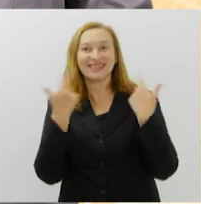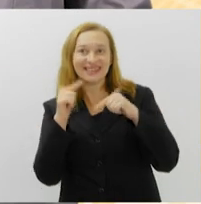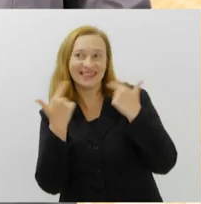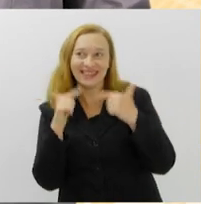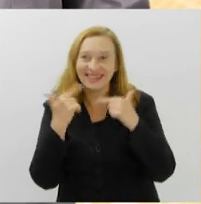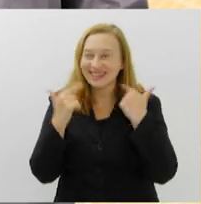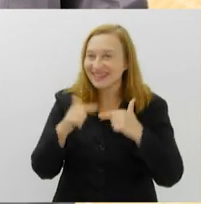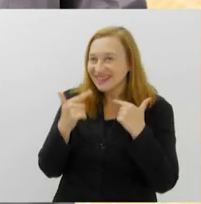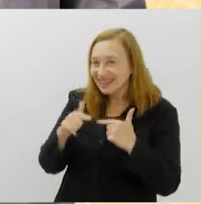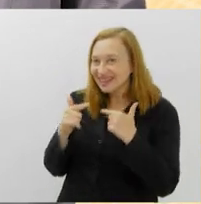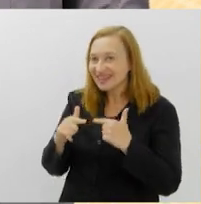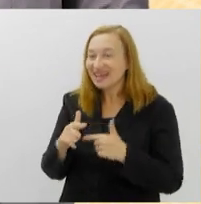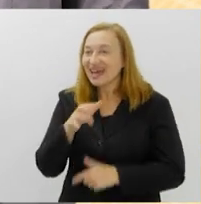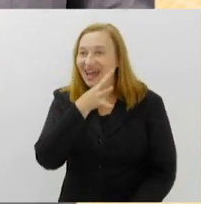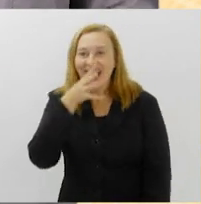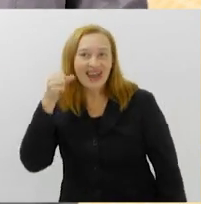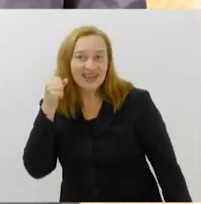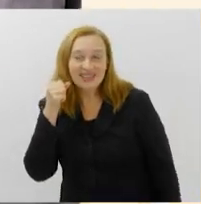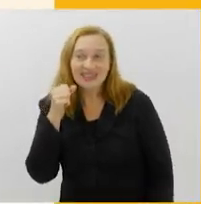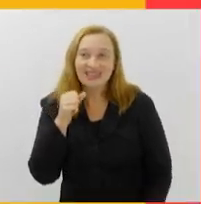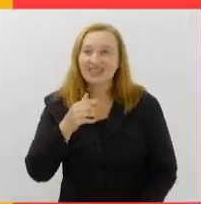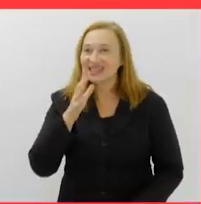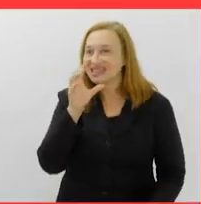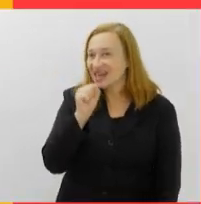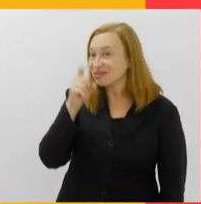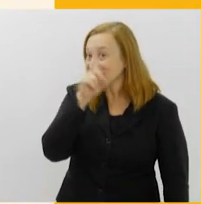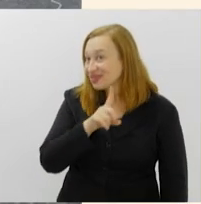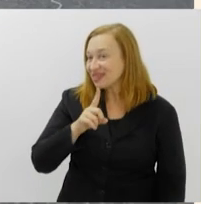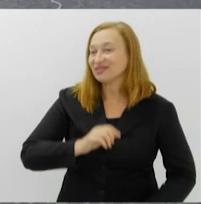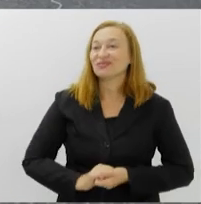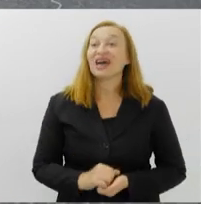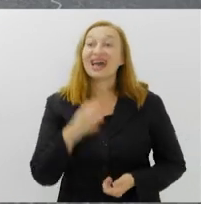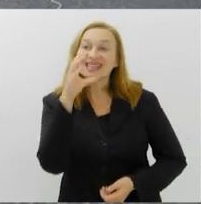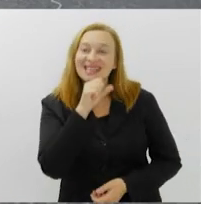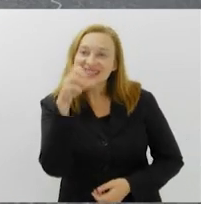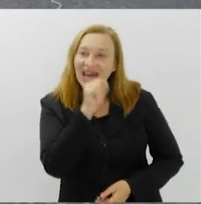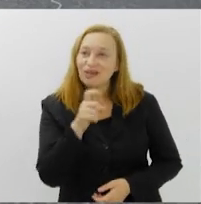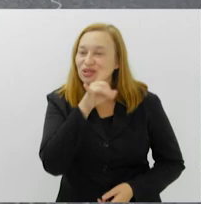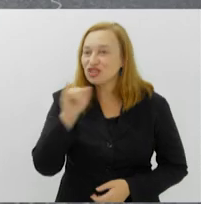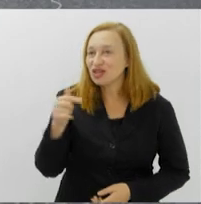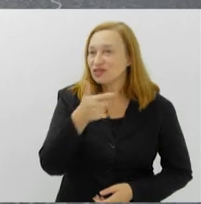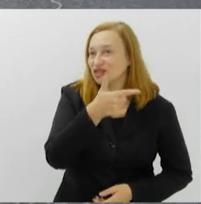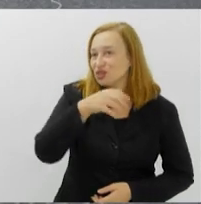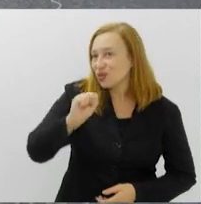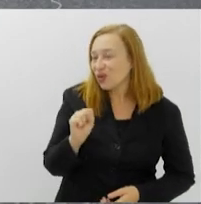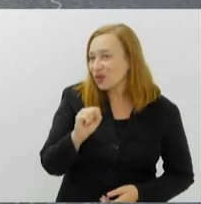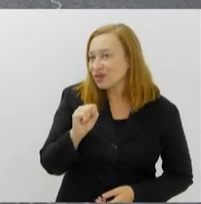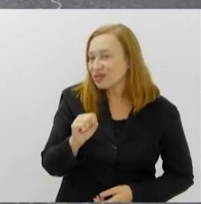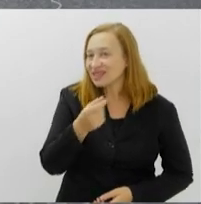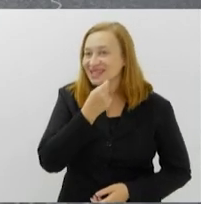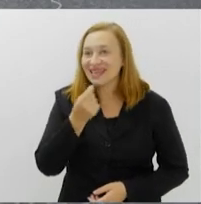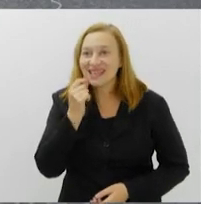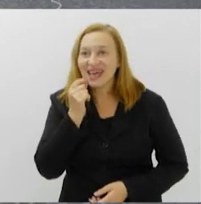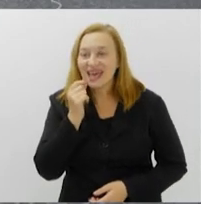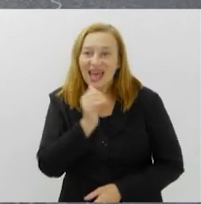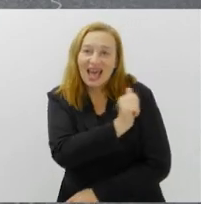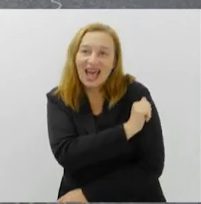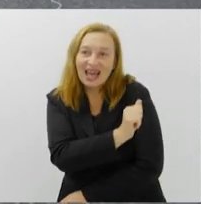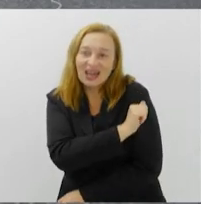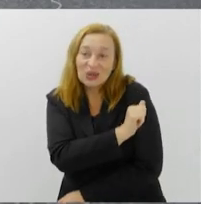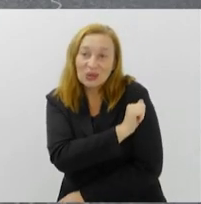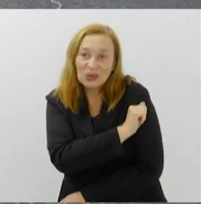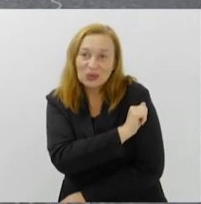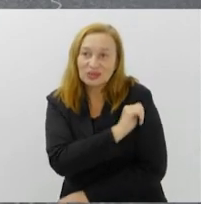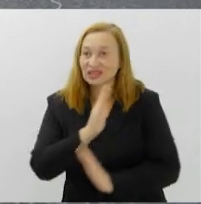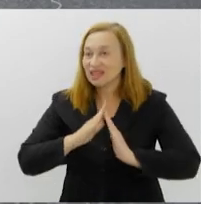e diversão para o Largo do Machado neste fim de semana. No sábado, dia 28 de setembro, os alunos e alunas da Eslipa